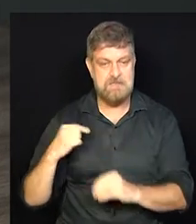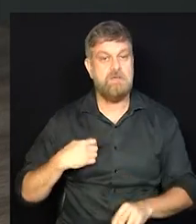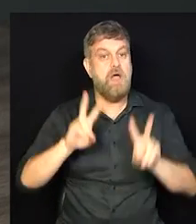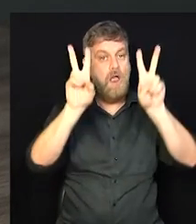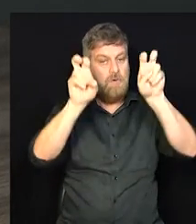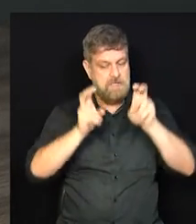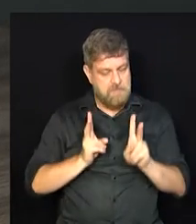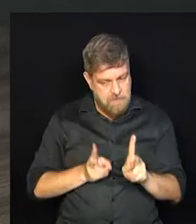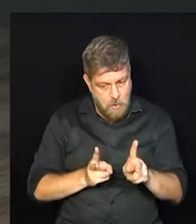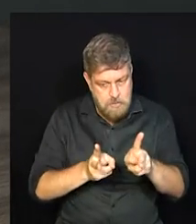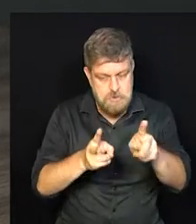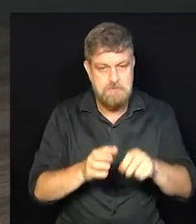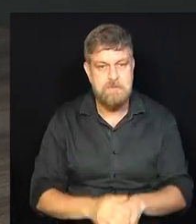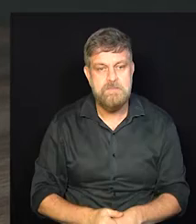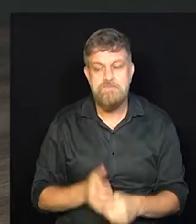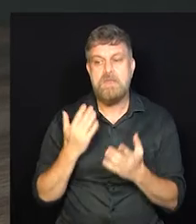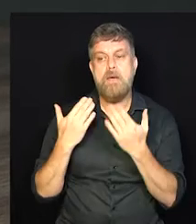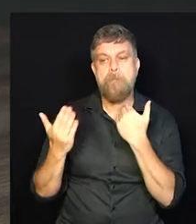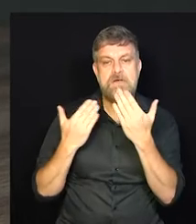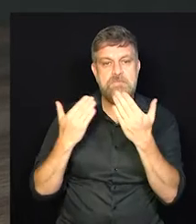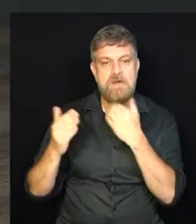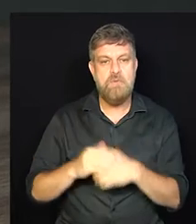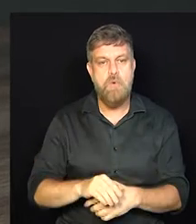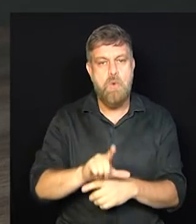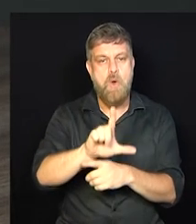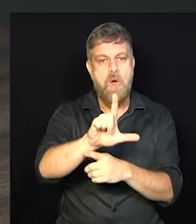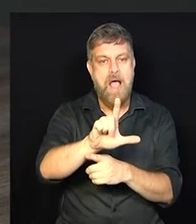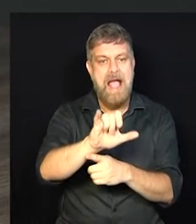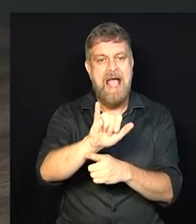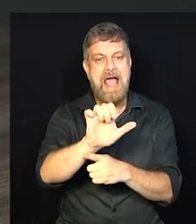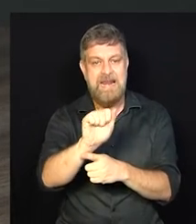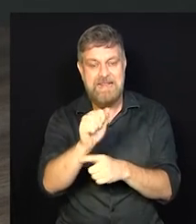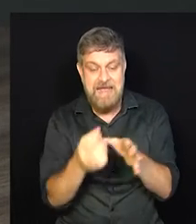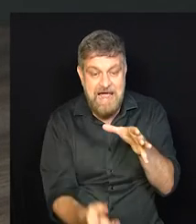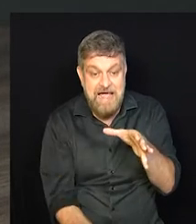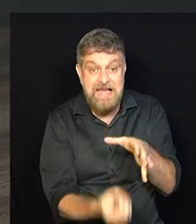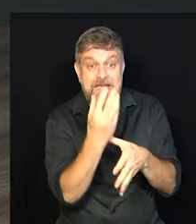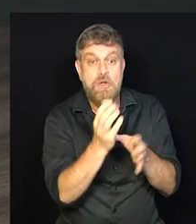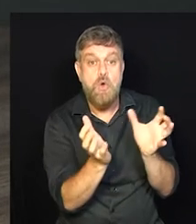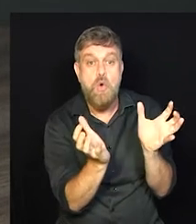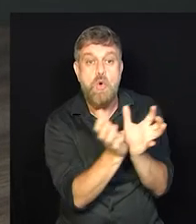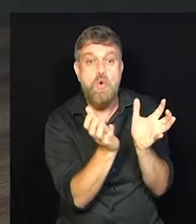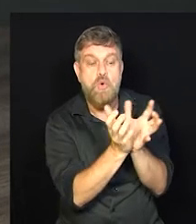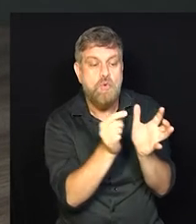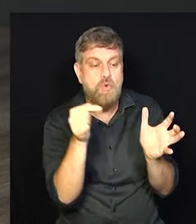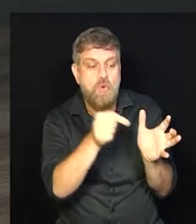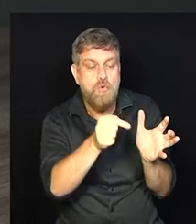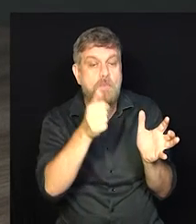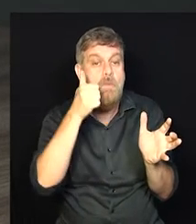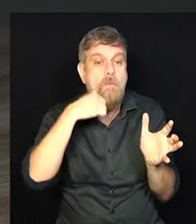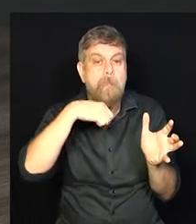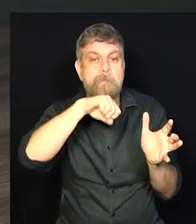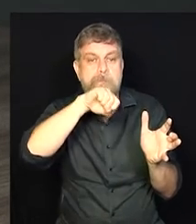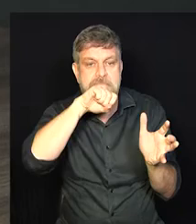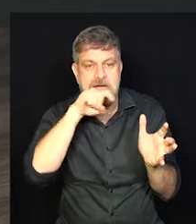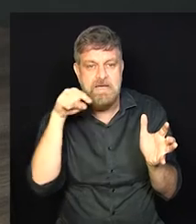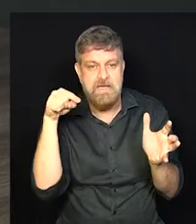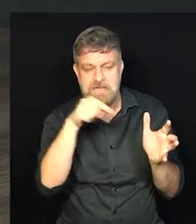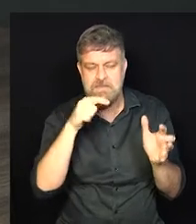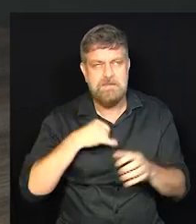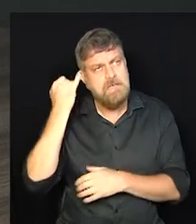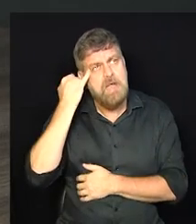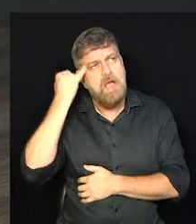assunto. Agora, o nosso bate-papo é com a Lia Castro, fundadora do Grupo Mãe, que teve a ideia de